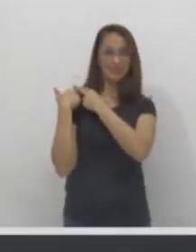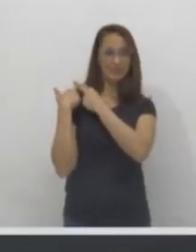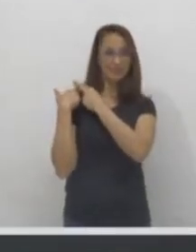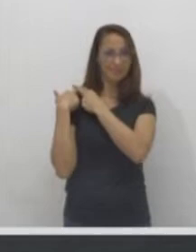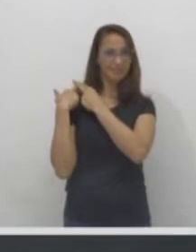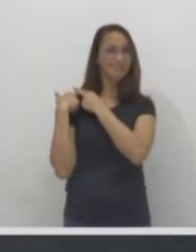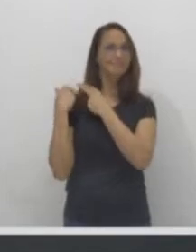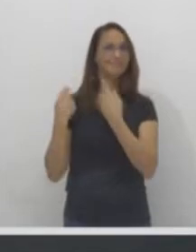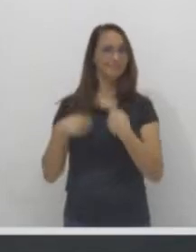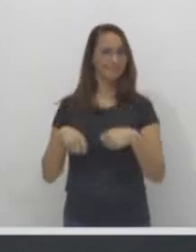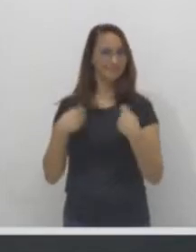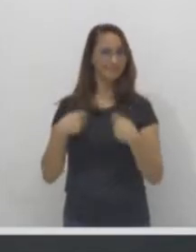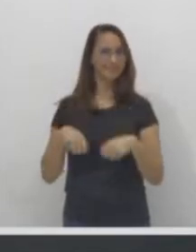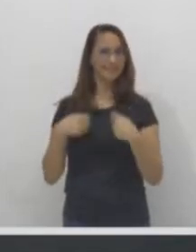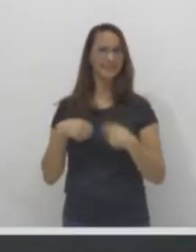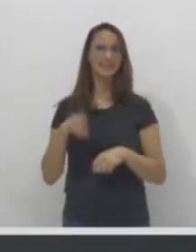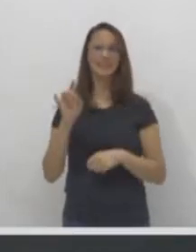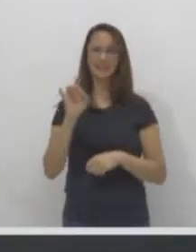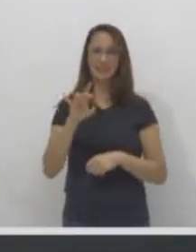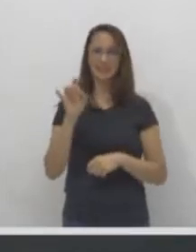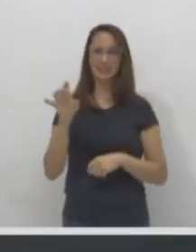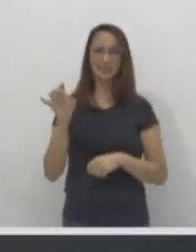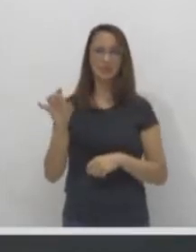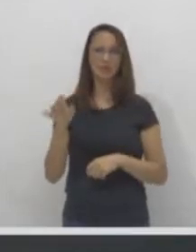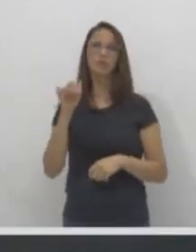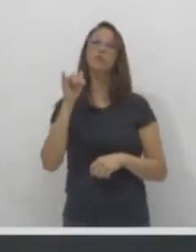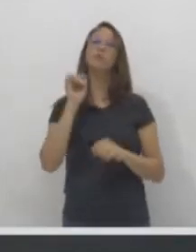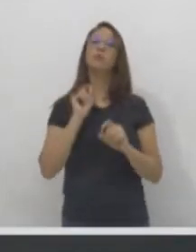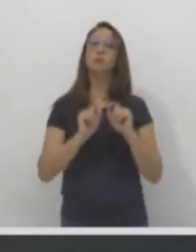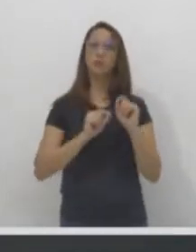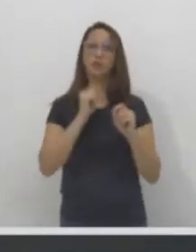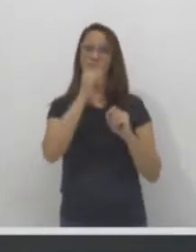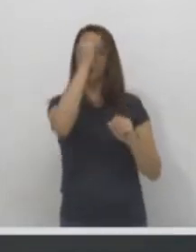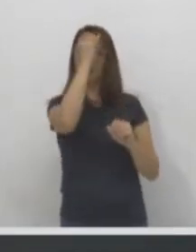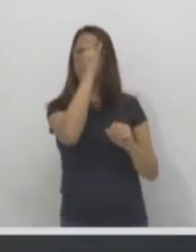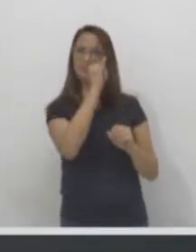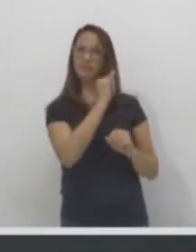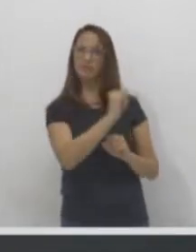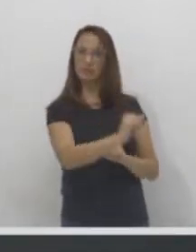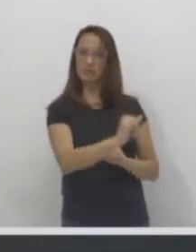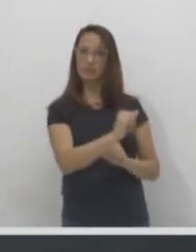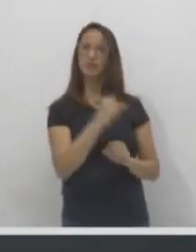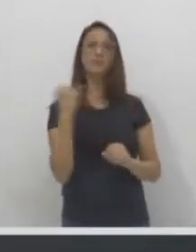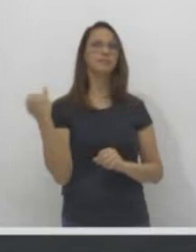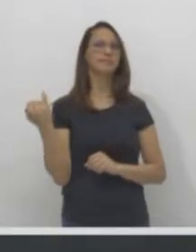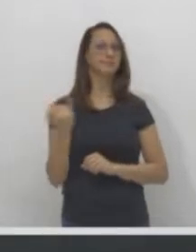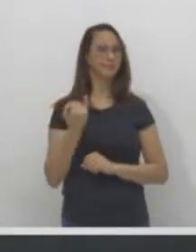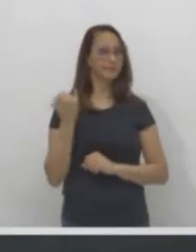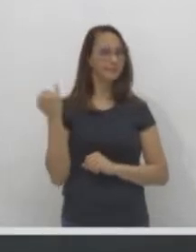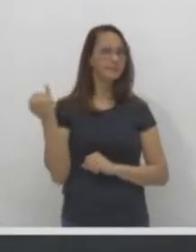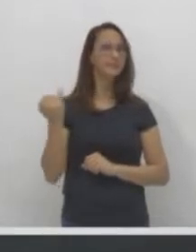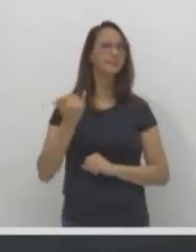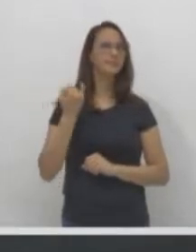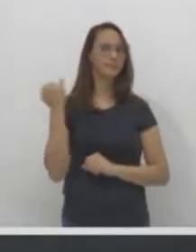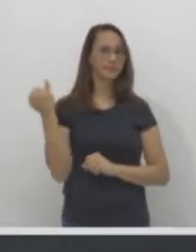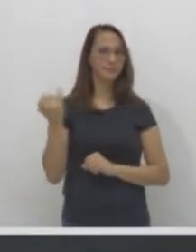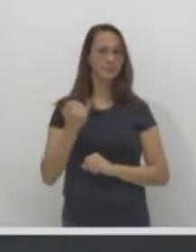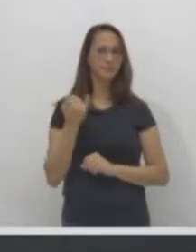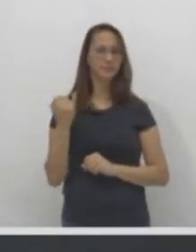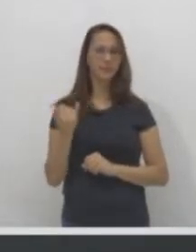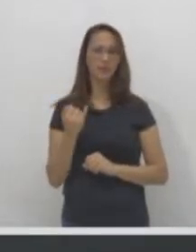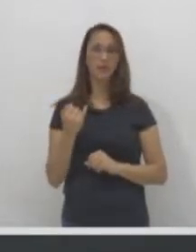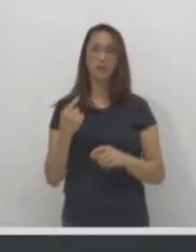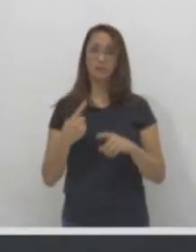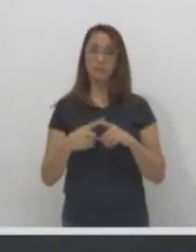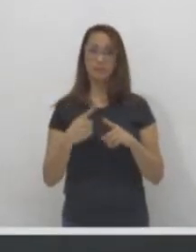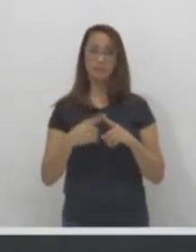porém a responsabilidade, a prevenção, ela ainda é importante para que não retorne